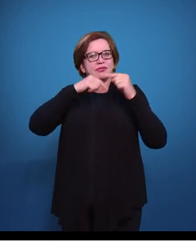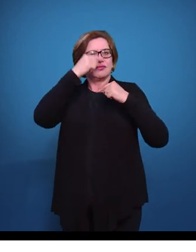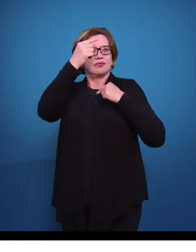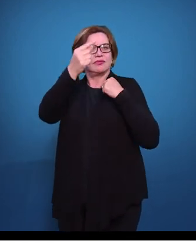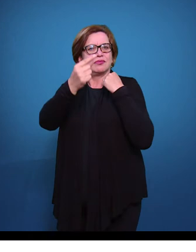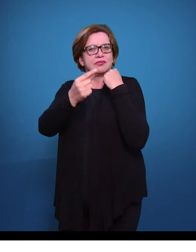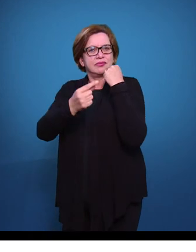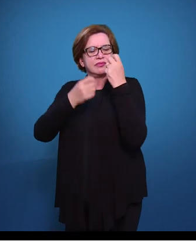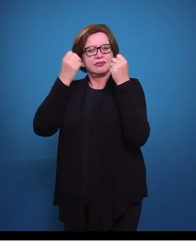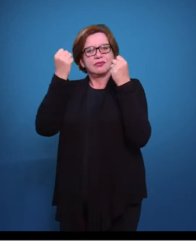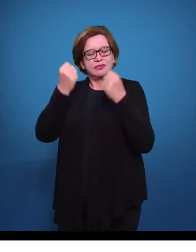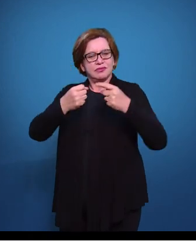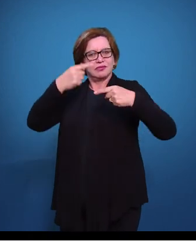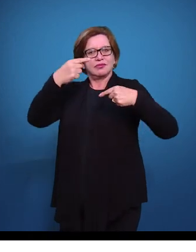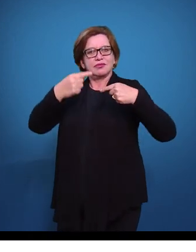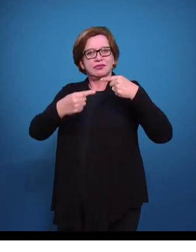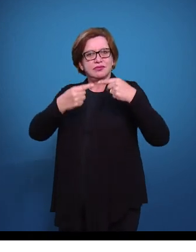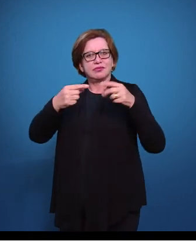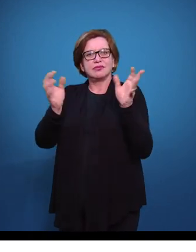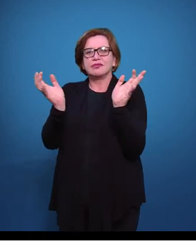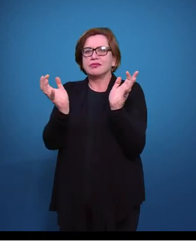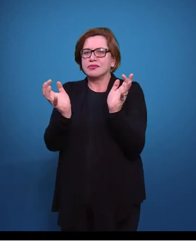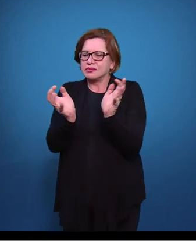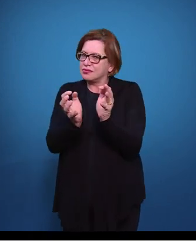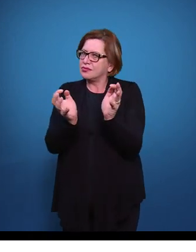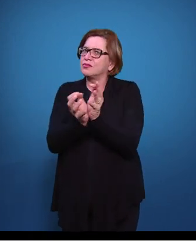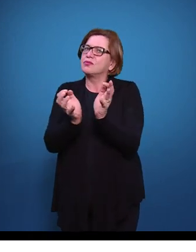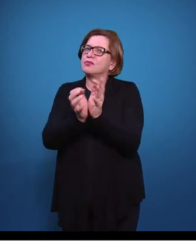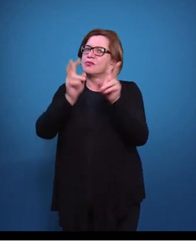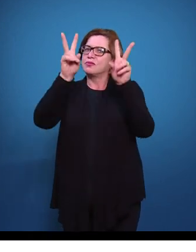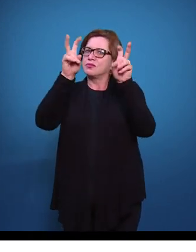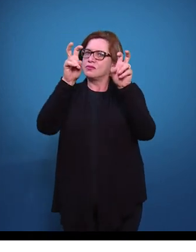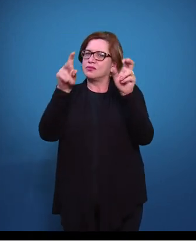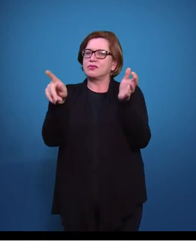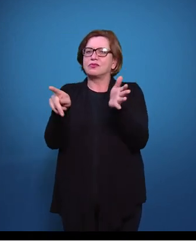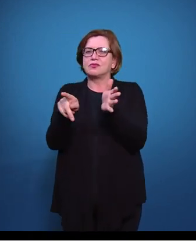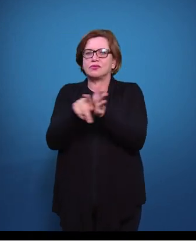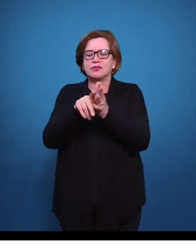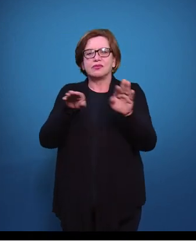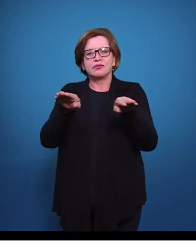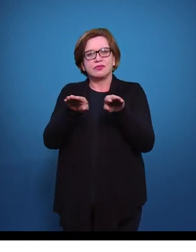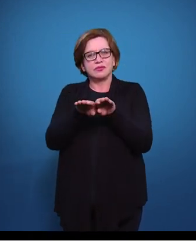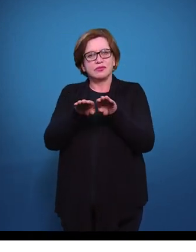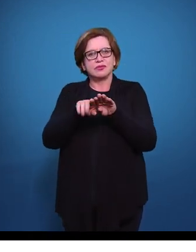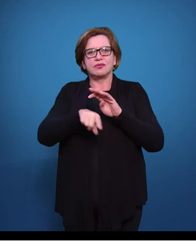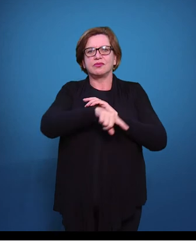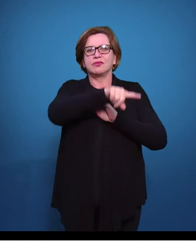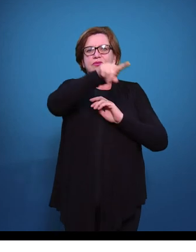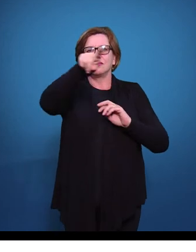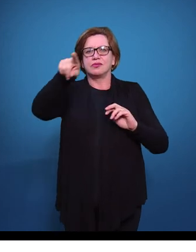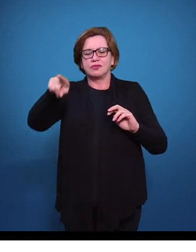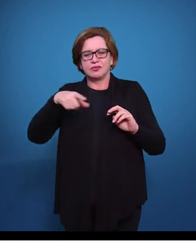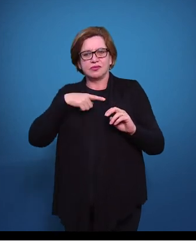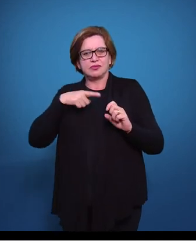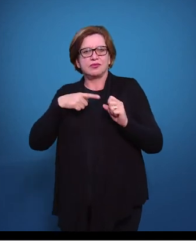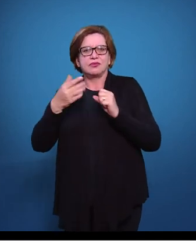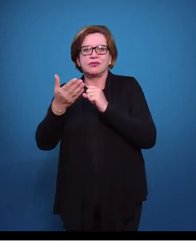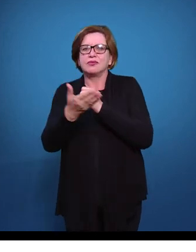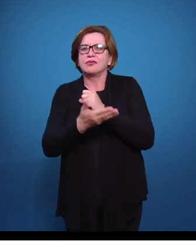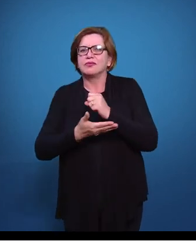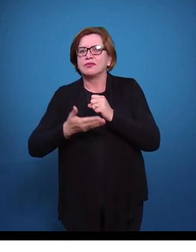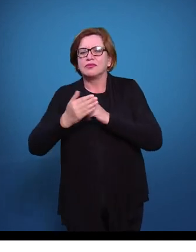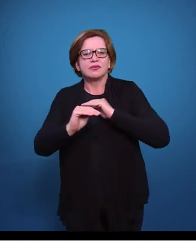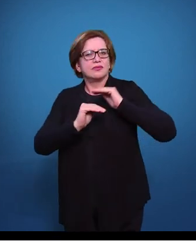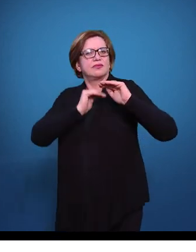depois a gente possa discutir de forma coletiva sobre os temas tratados e também para que vocês tenham subsídios para